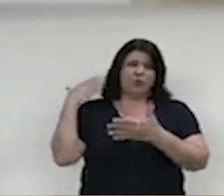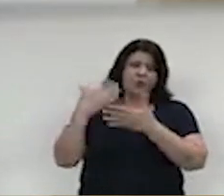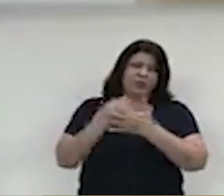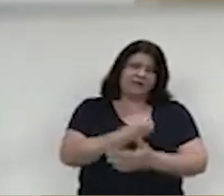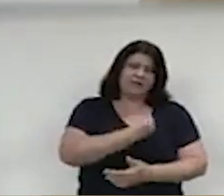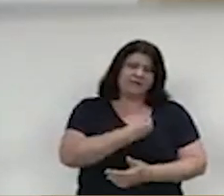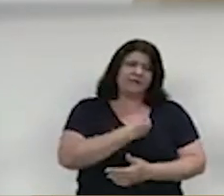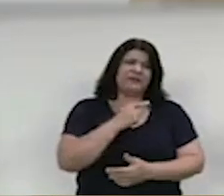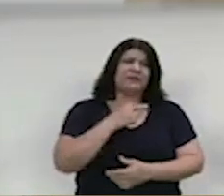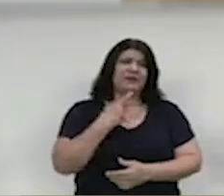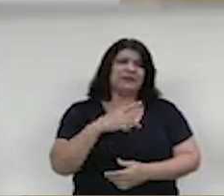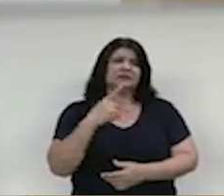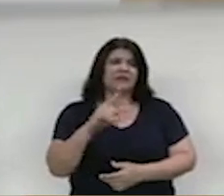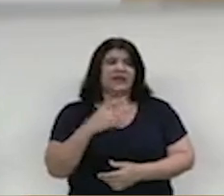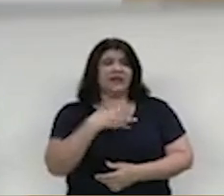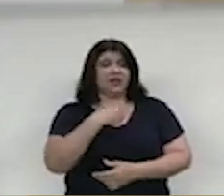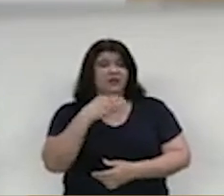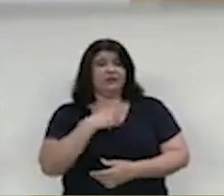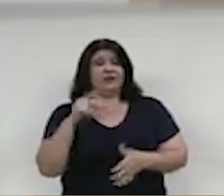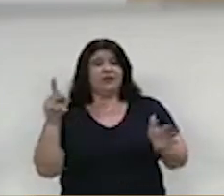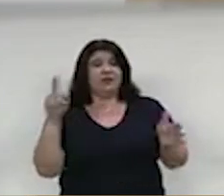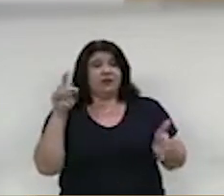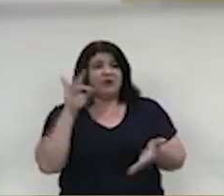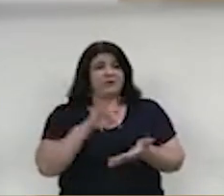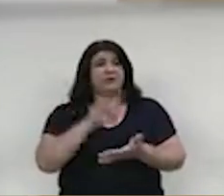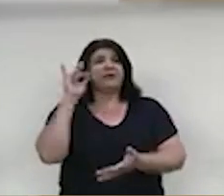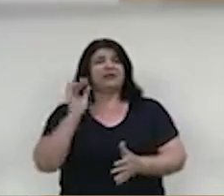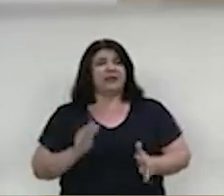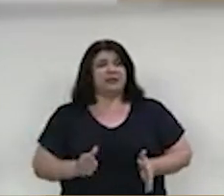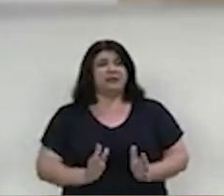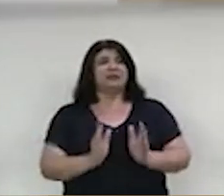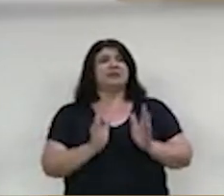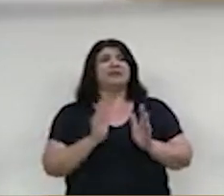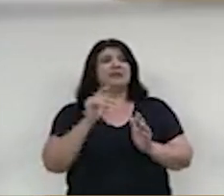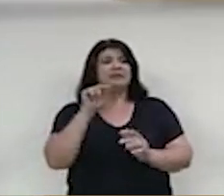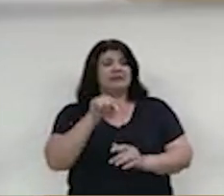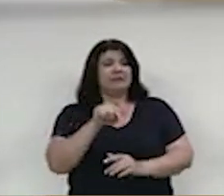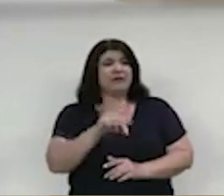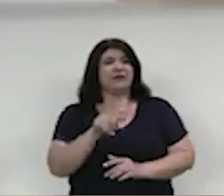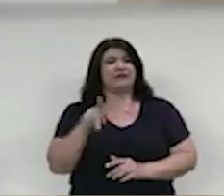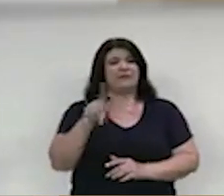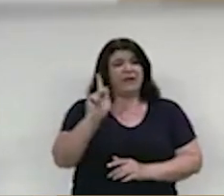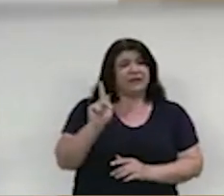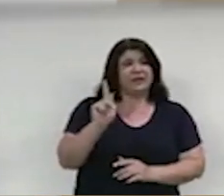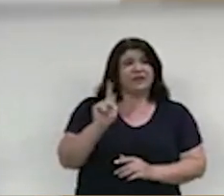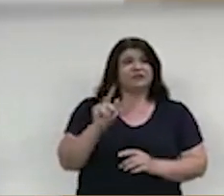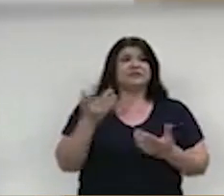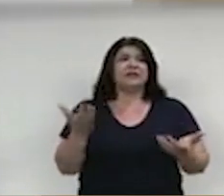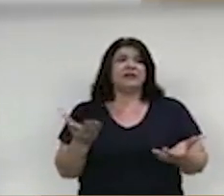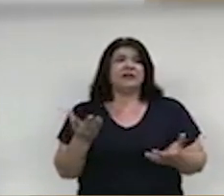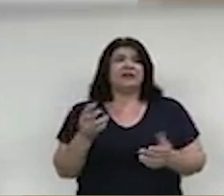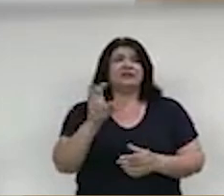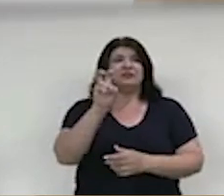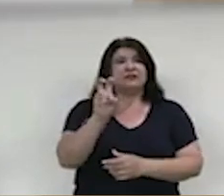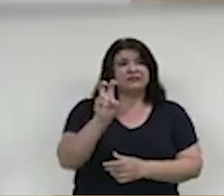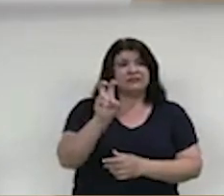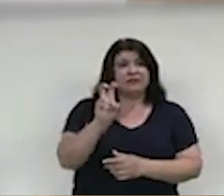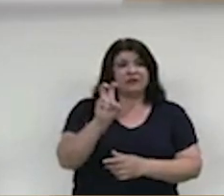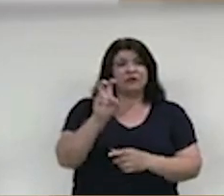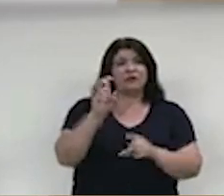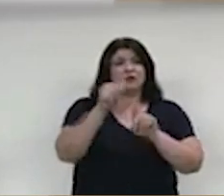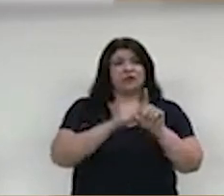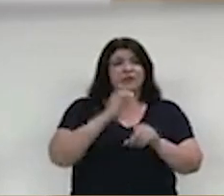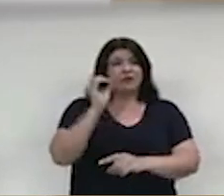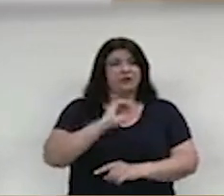deste filho legítimo de Praia Grande, que hoje, 5 de outubro, dia em que ele completa mais um aniversário, parabéns, meu amigo,